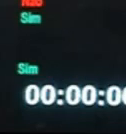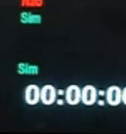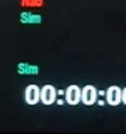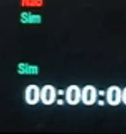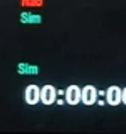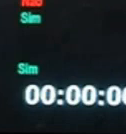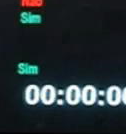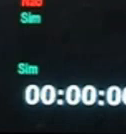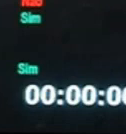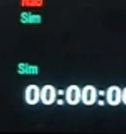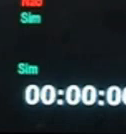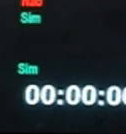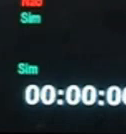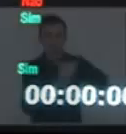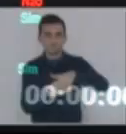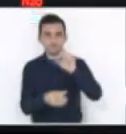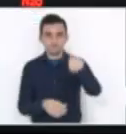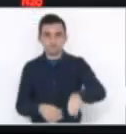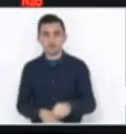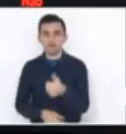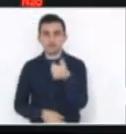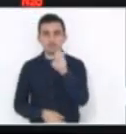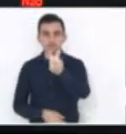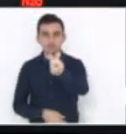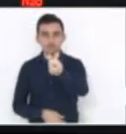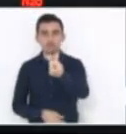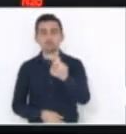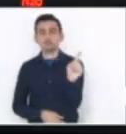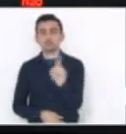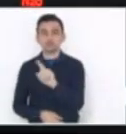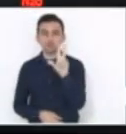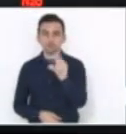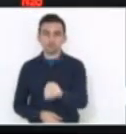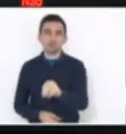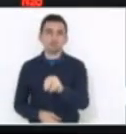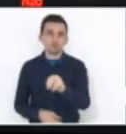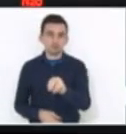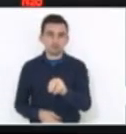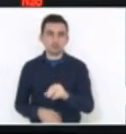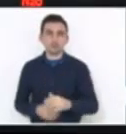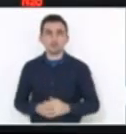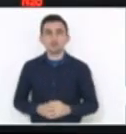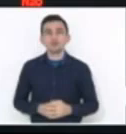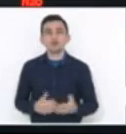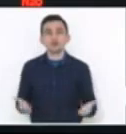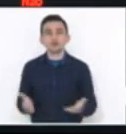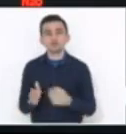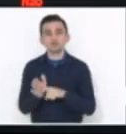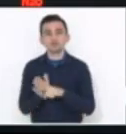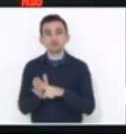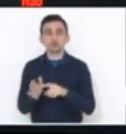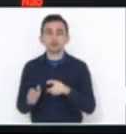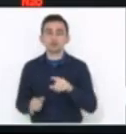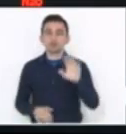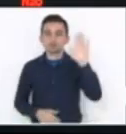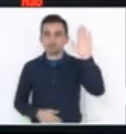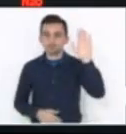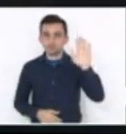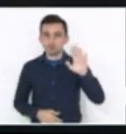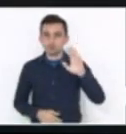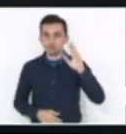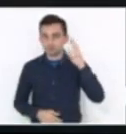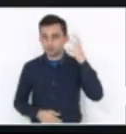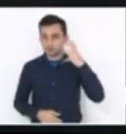12 votos sim, 15 não, abstenção zero. Rejeitado o requerimento de consulta, a deputada Ana Paula Lima, que tem